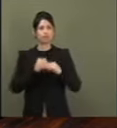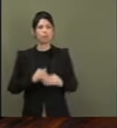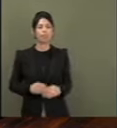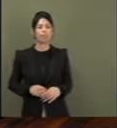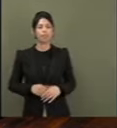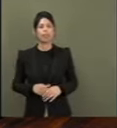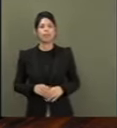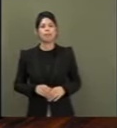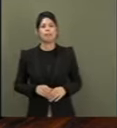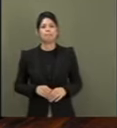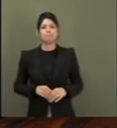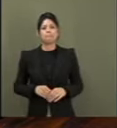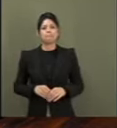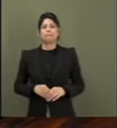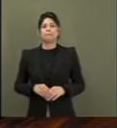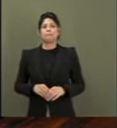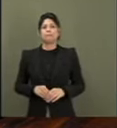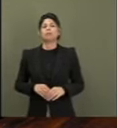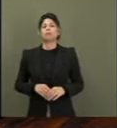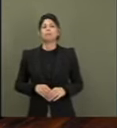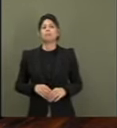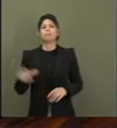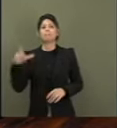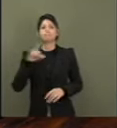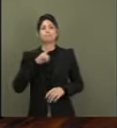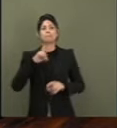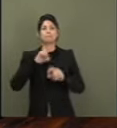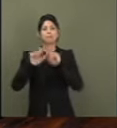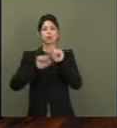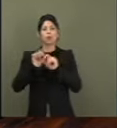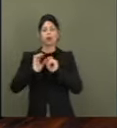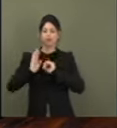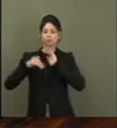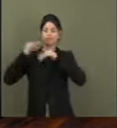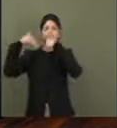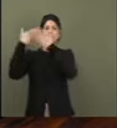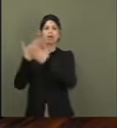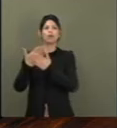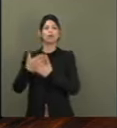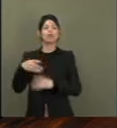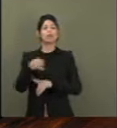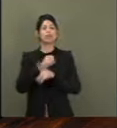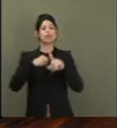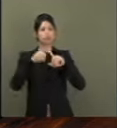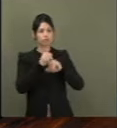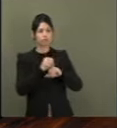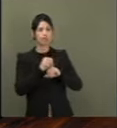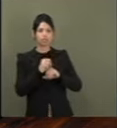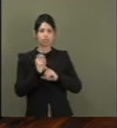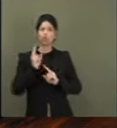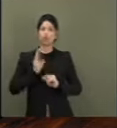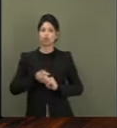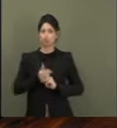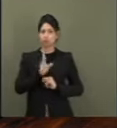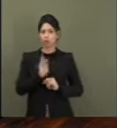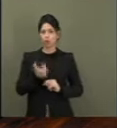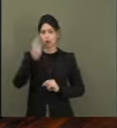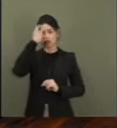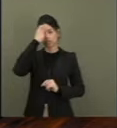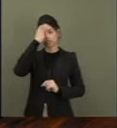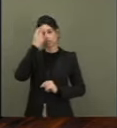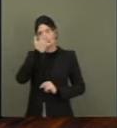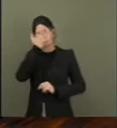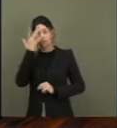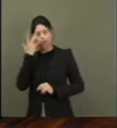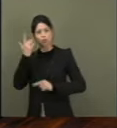evolução de uma sociedade se mede também pelo grau de consciência dos seus agentes públicos. Estamos fazendo